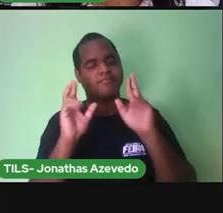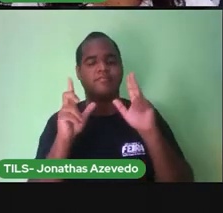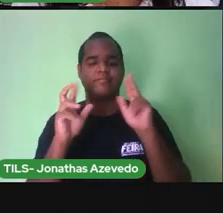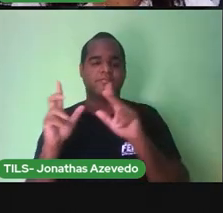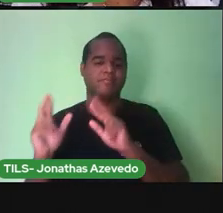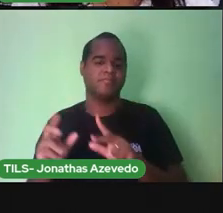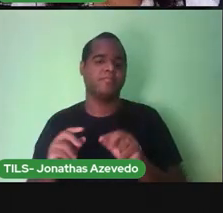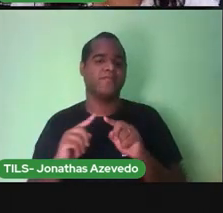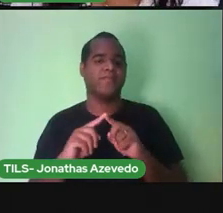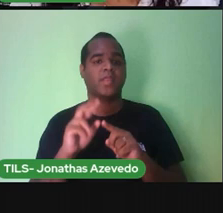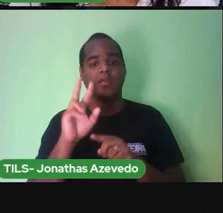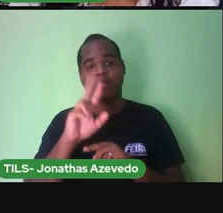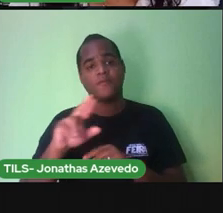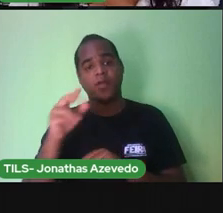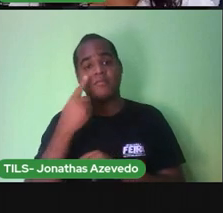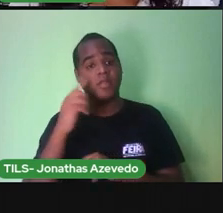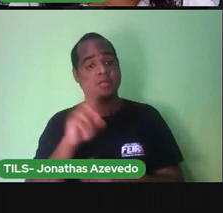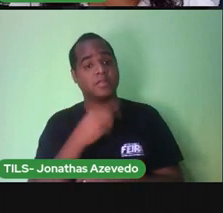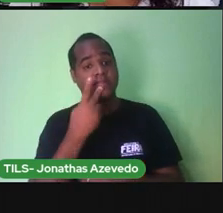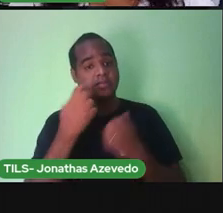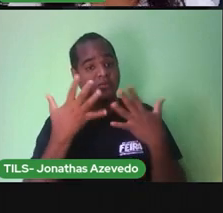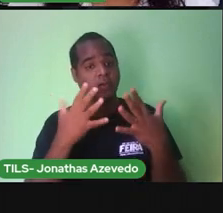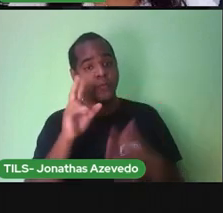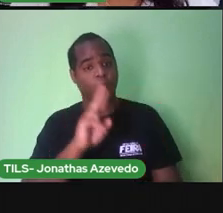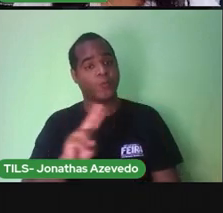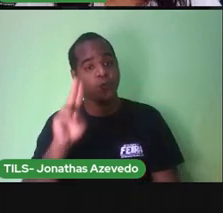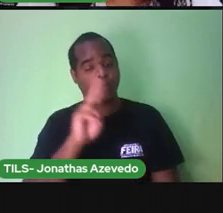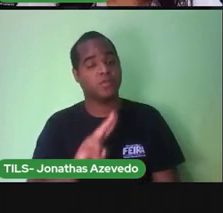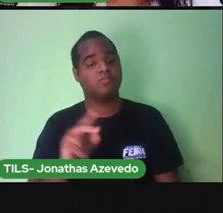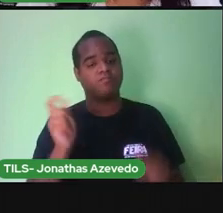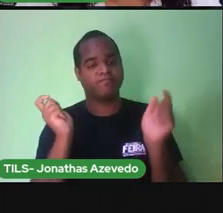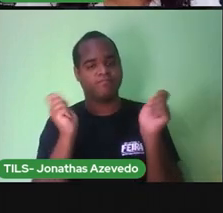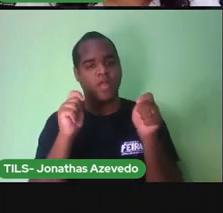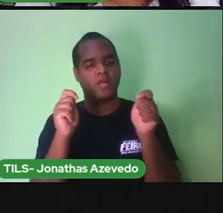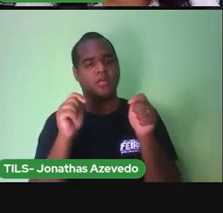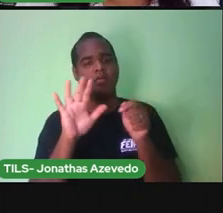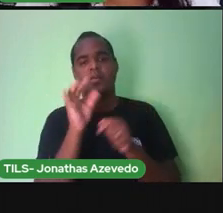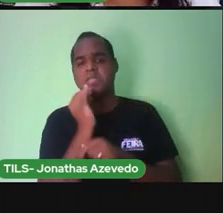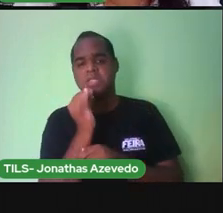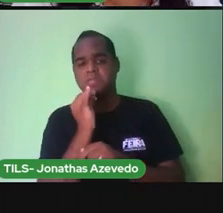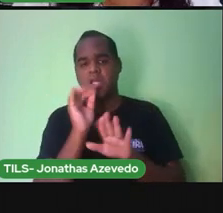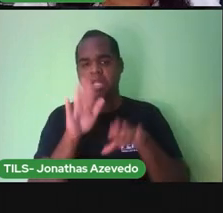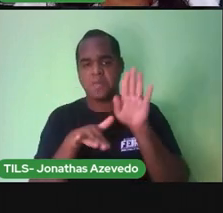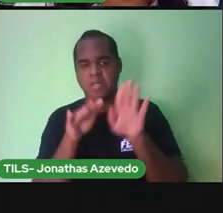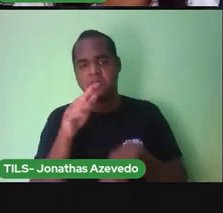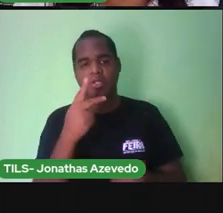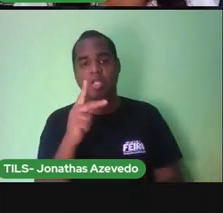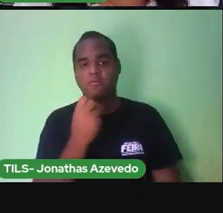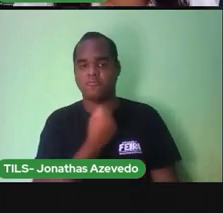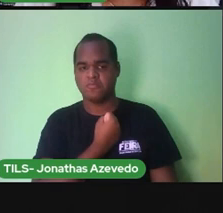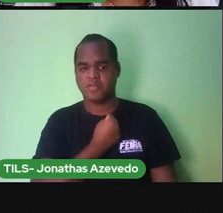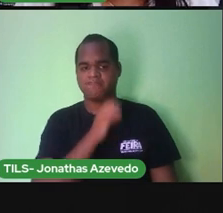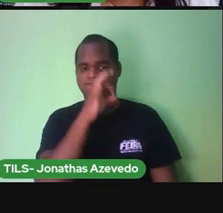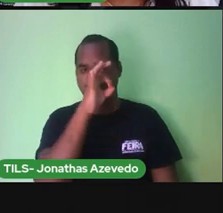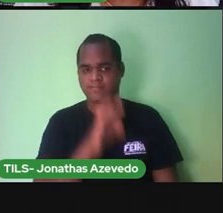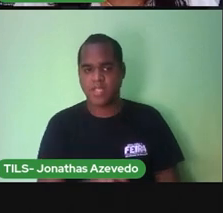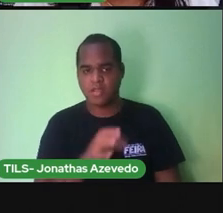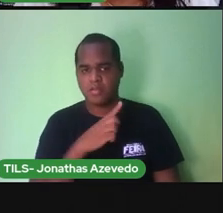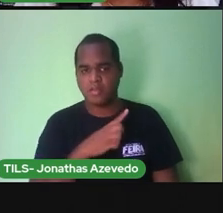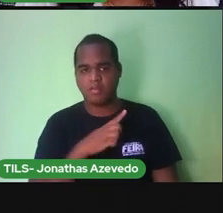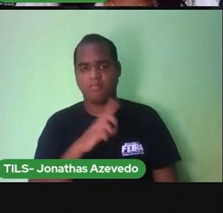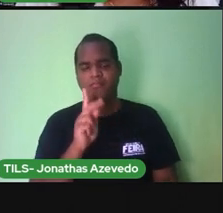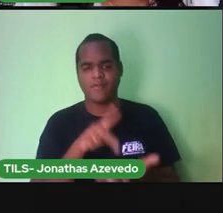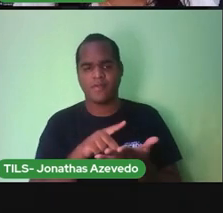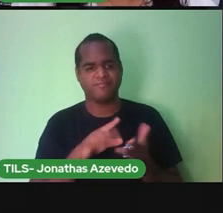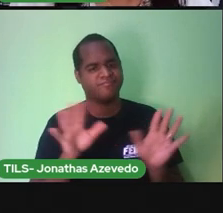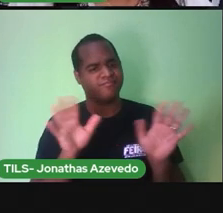convencionais Nós podemos utilizar Mas ela não define O tamanho Correto De nada Tá